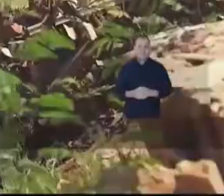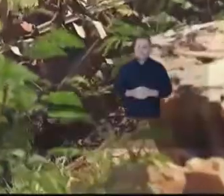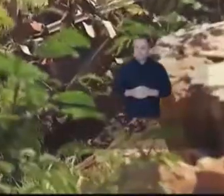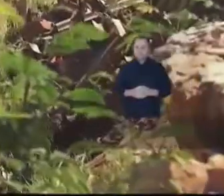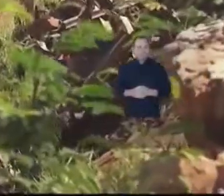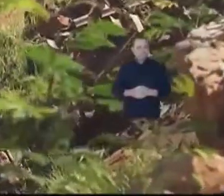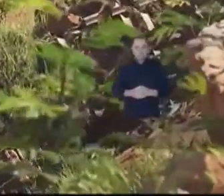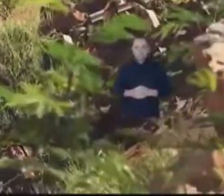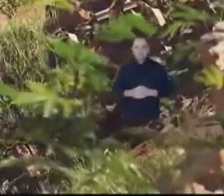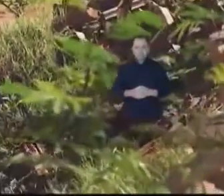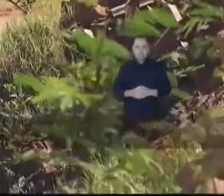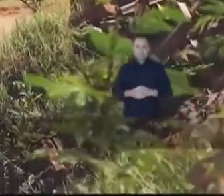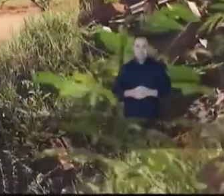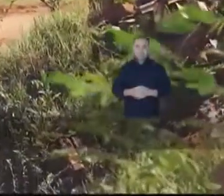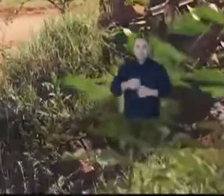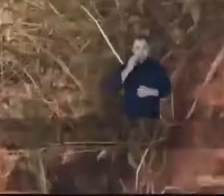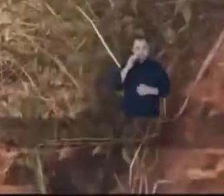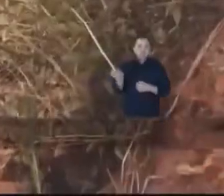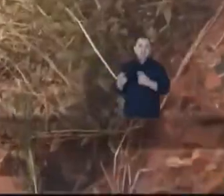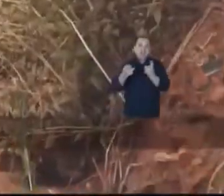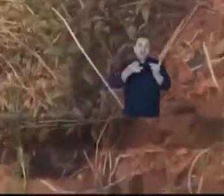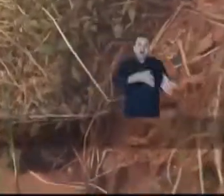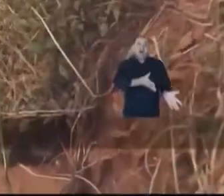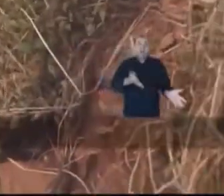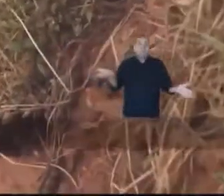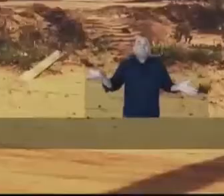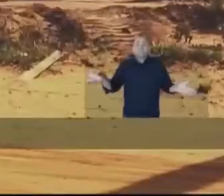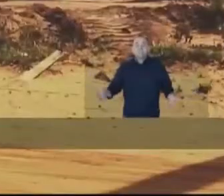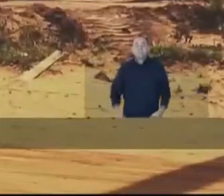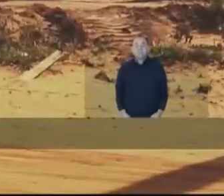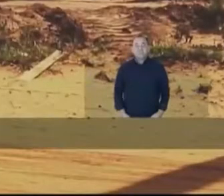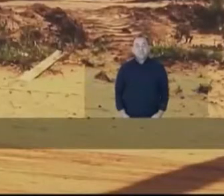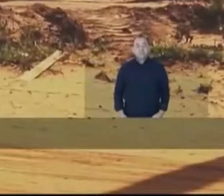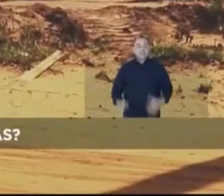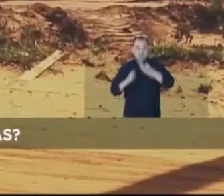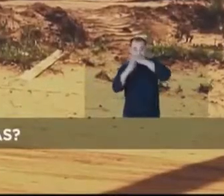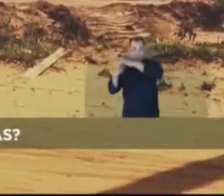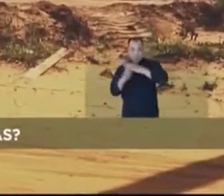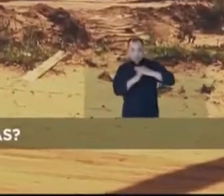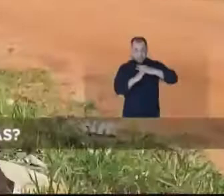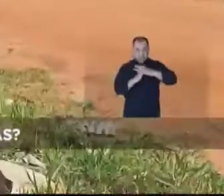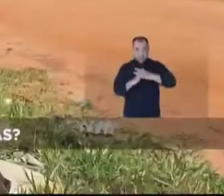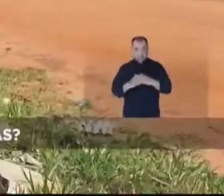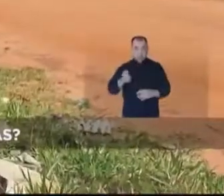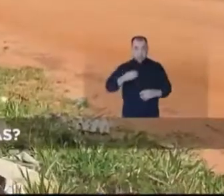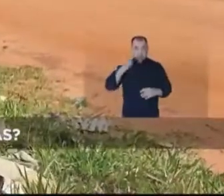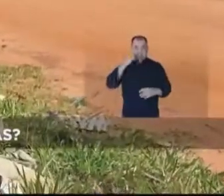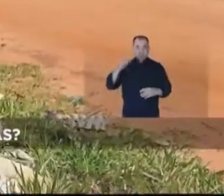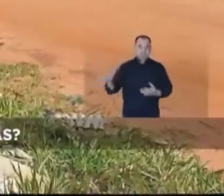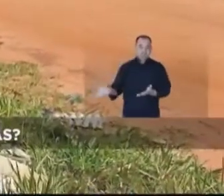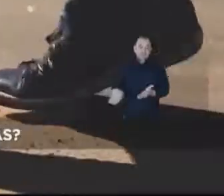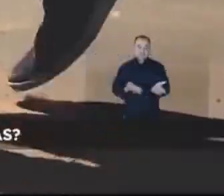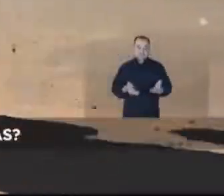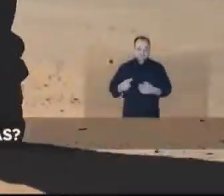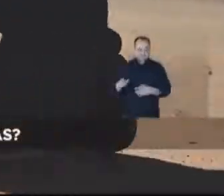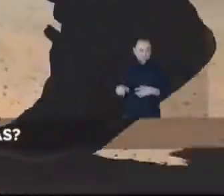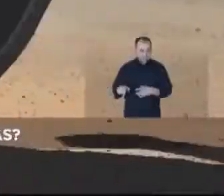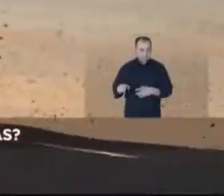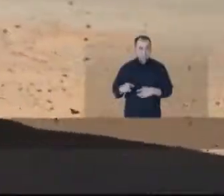É lamentável essa situação. Olha o abandono. É assim que recebemos as nossas empresas?